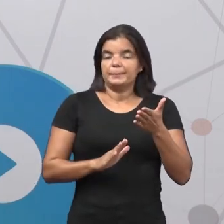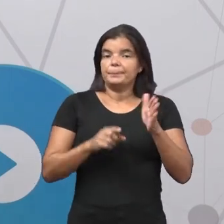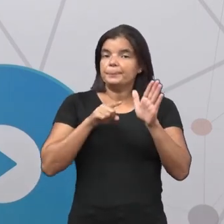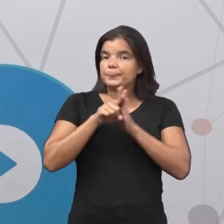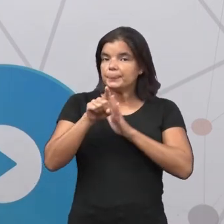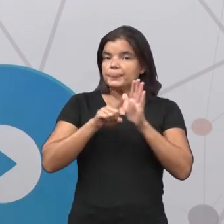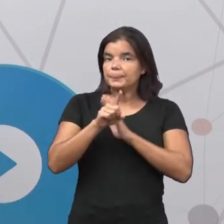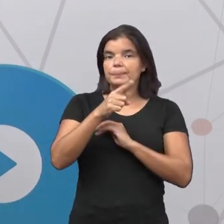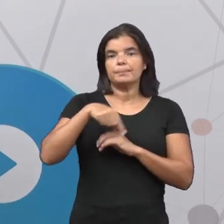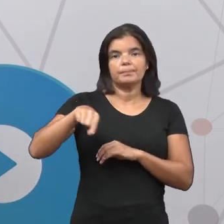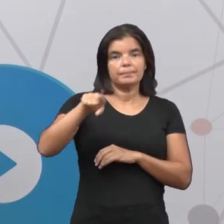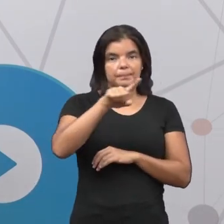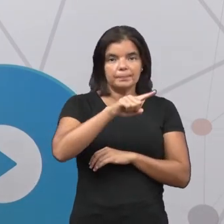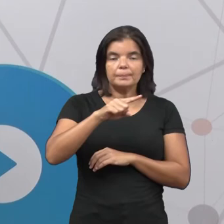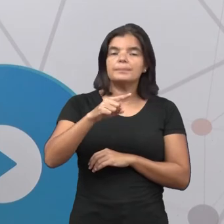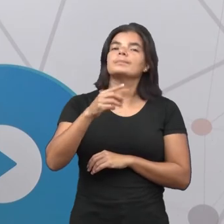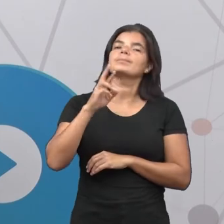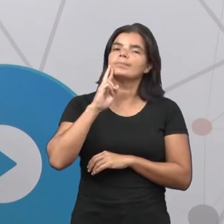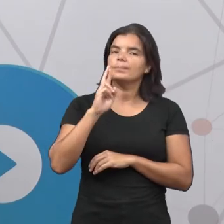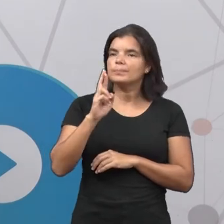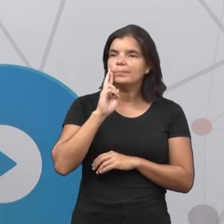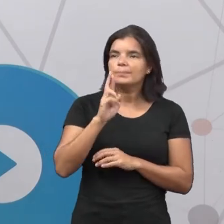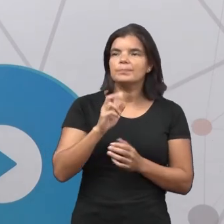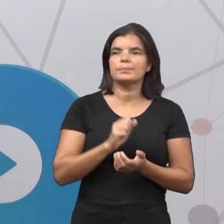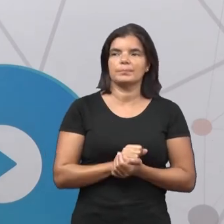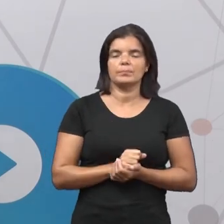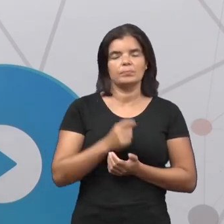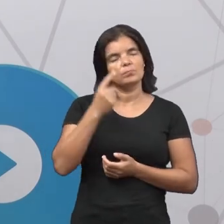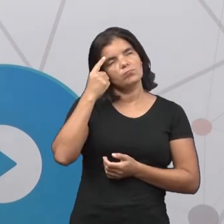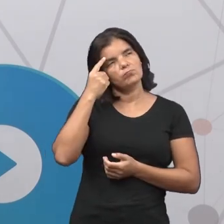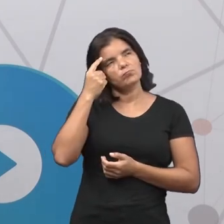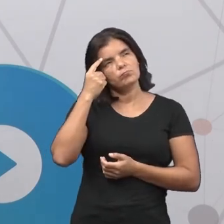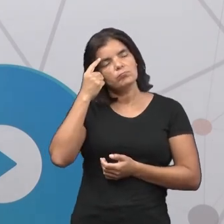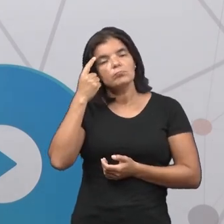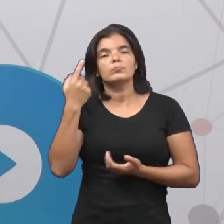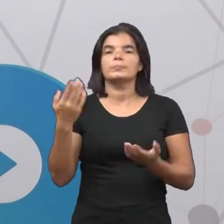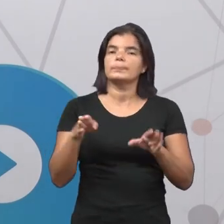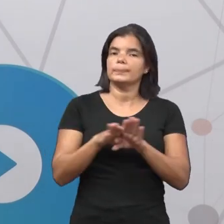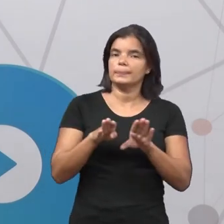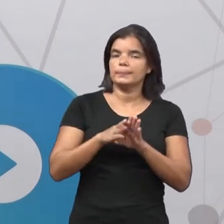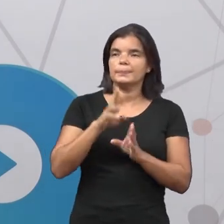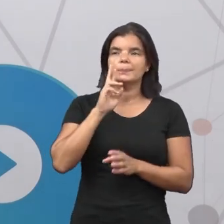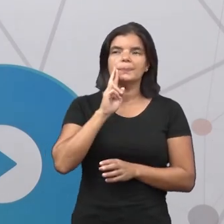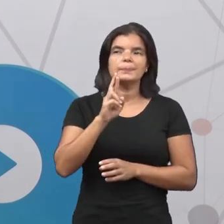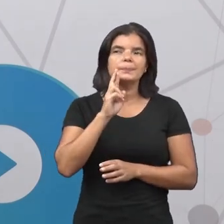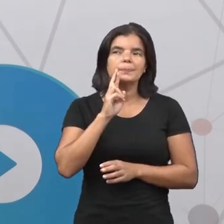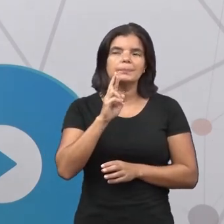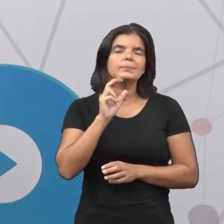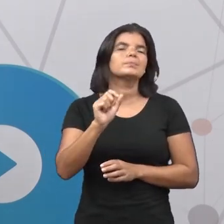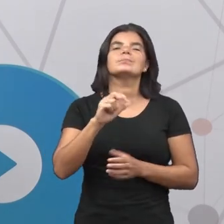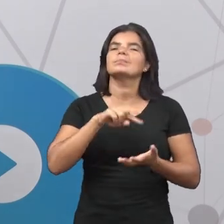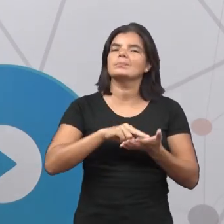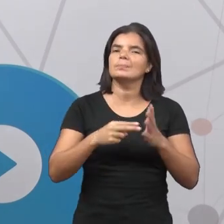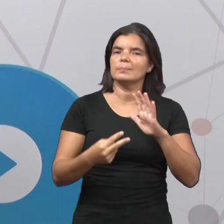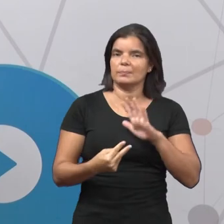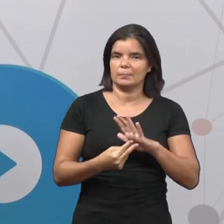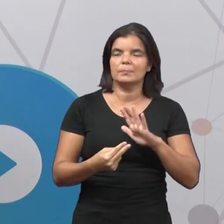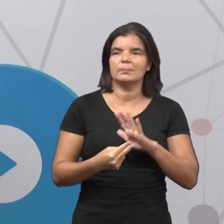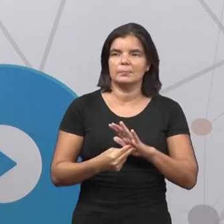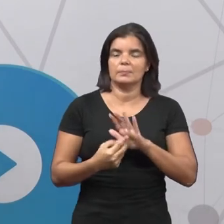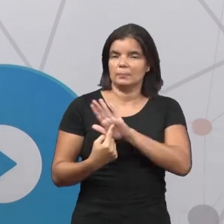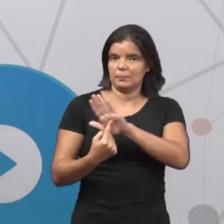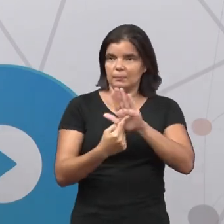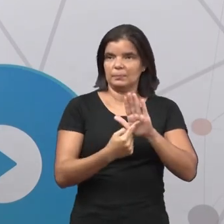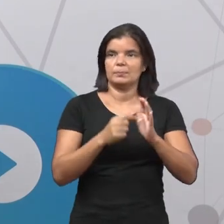questão para a nossa resolução. Vamos refletir e vamos responder o questionamento aqui